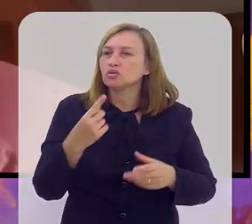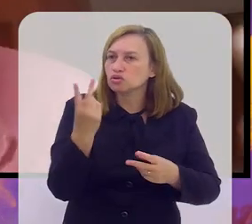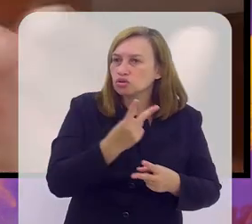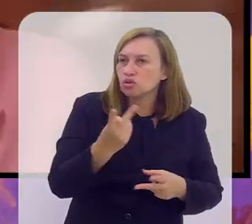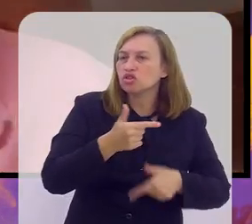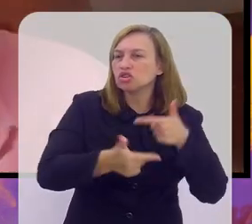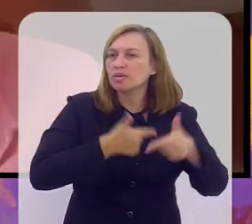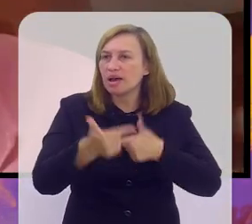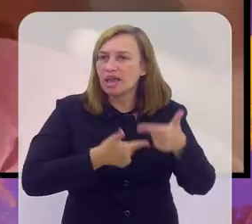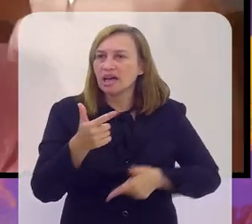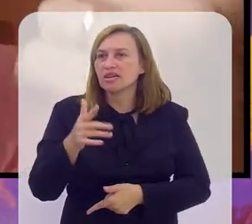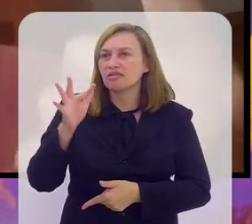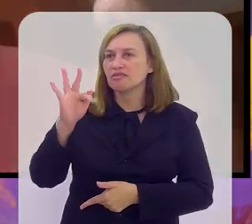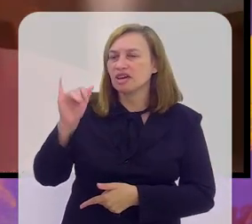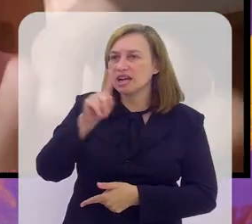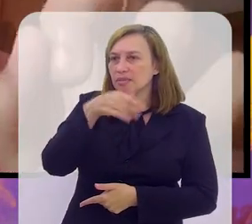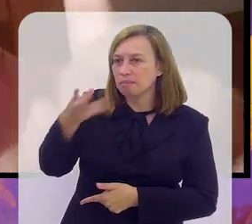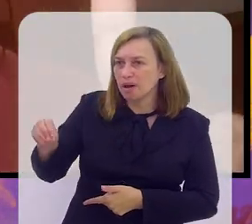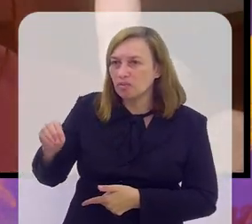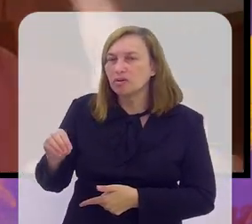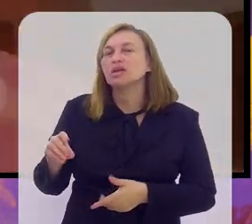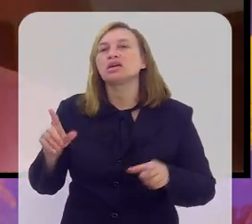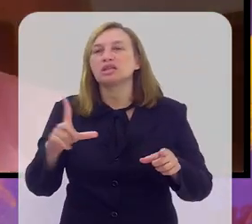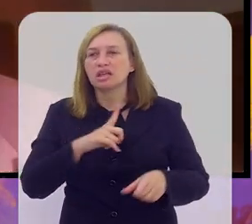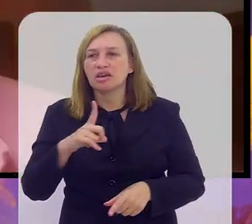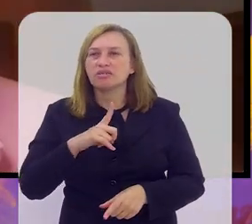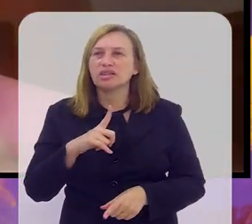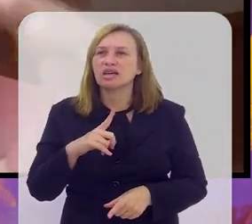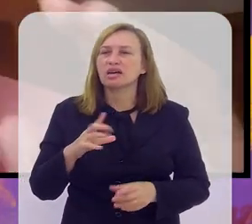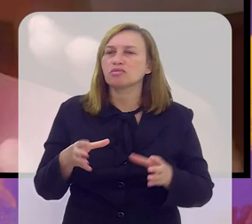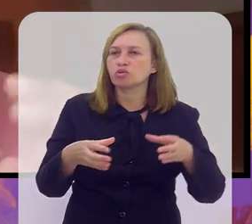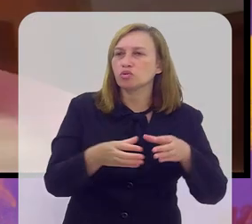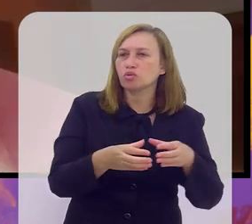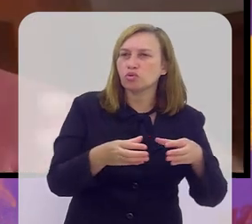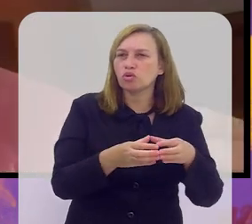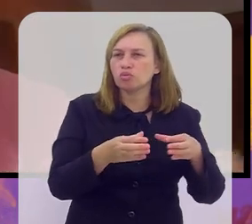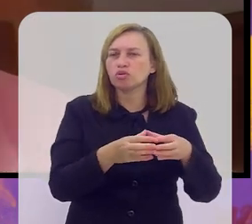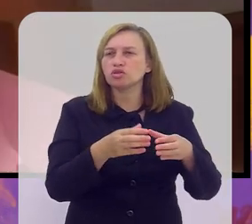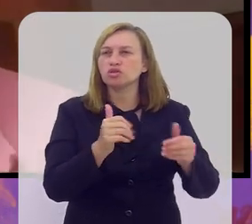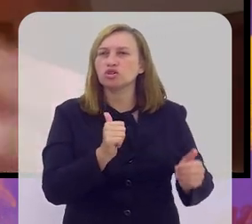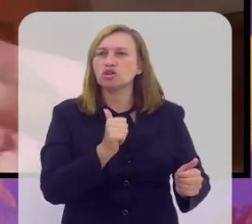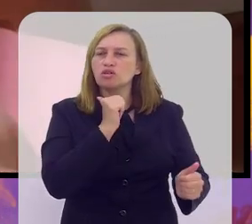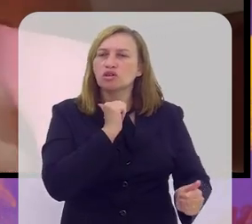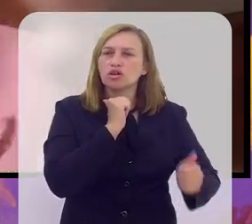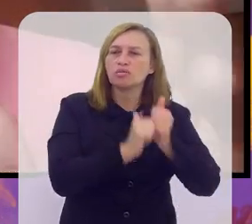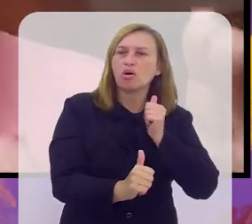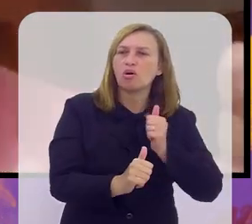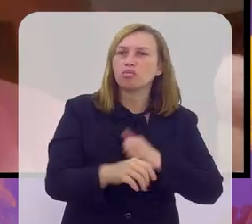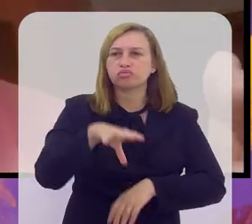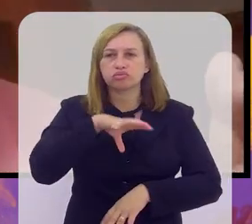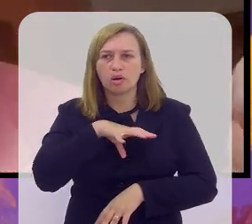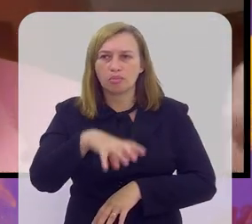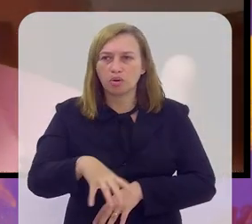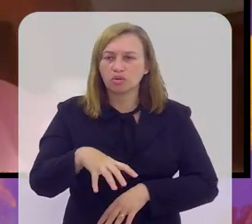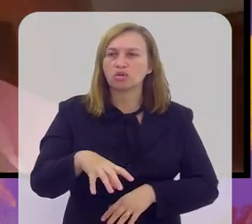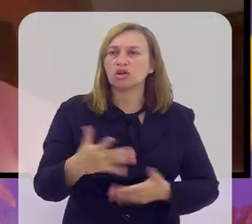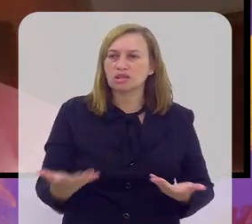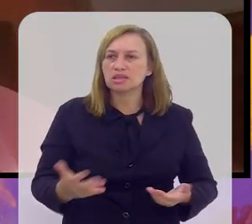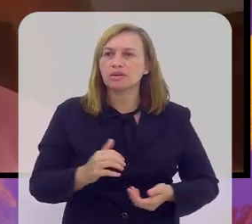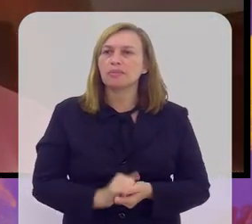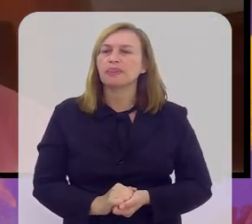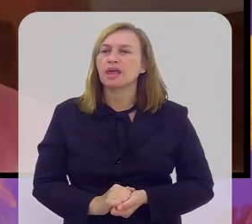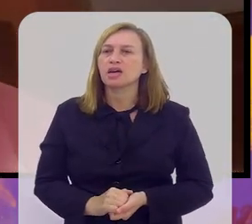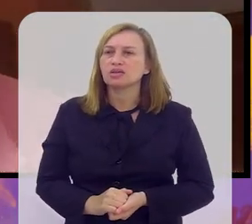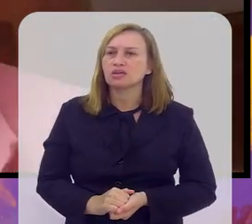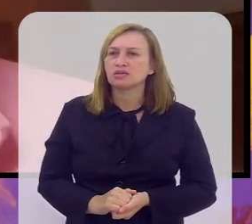europeu e não tiveram o mesmo êxito. O Filipão ainda teve na seleção portuguesa um trabalho muito bem feito. Fora isso, não conseguiram ter uma performance